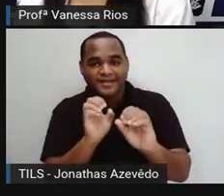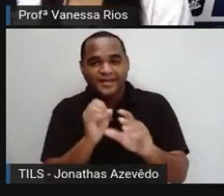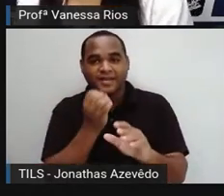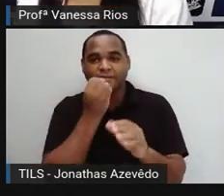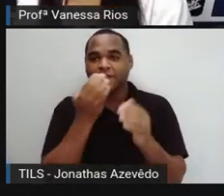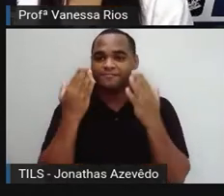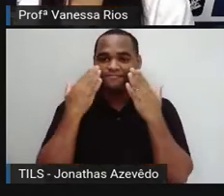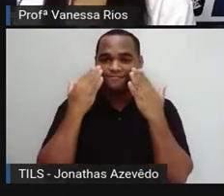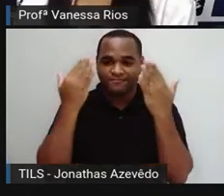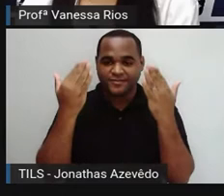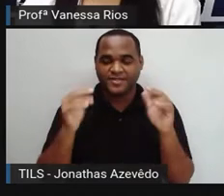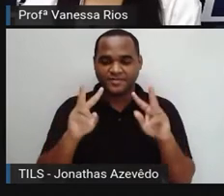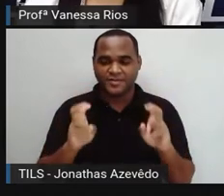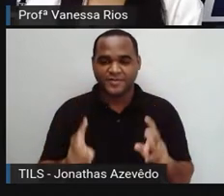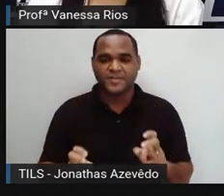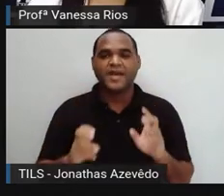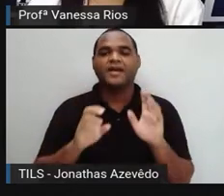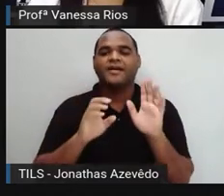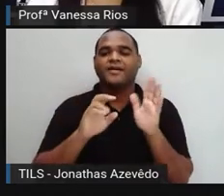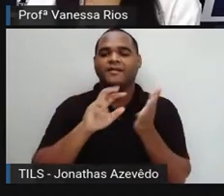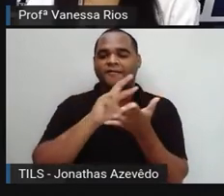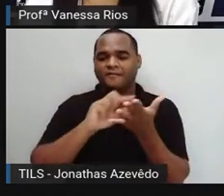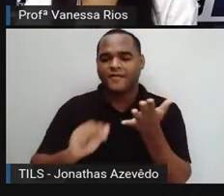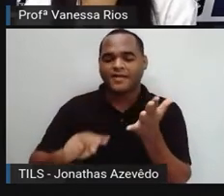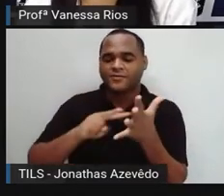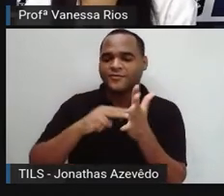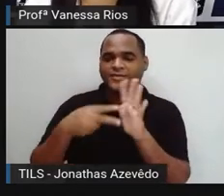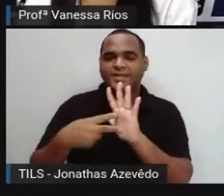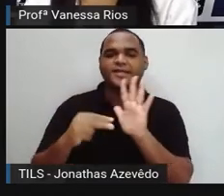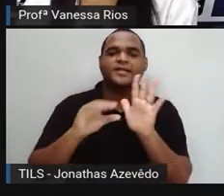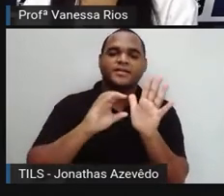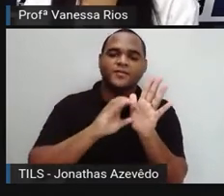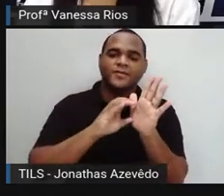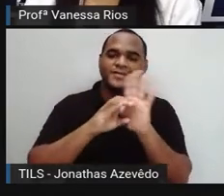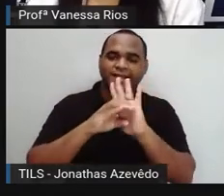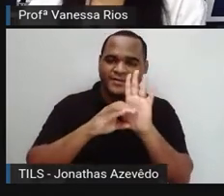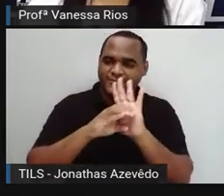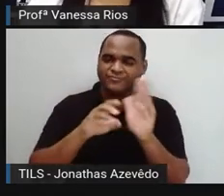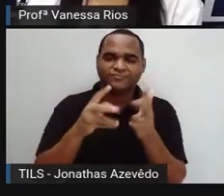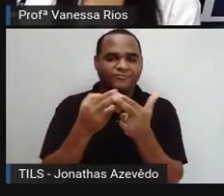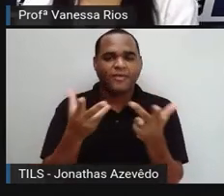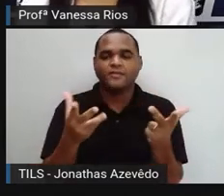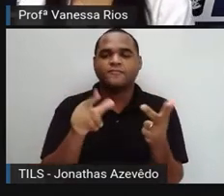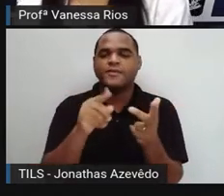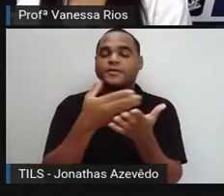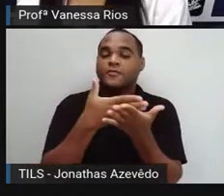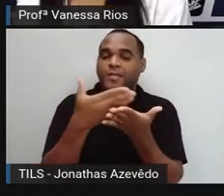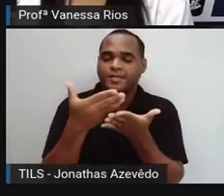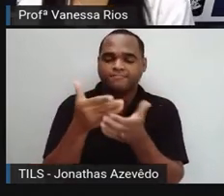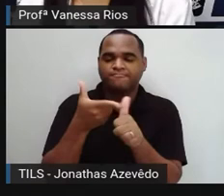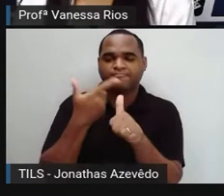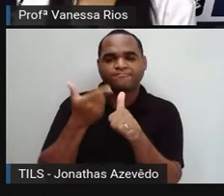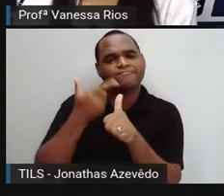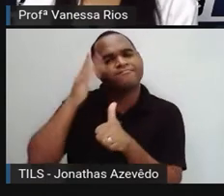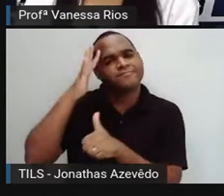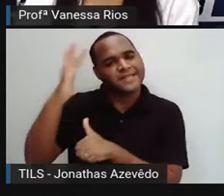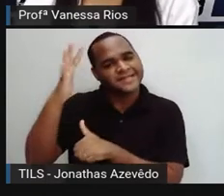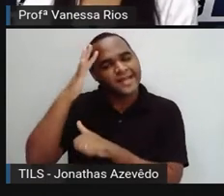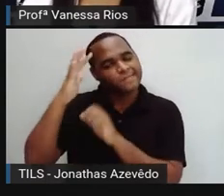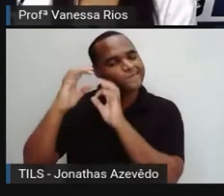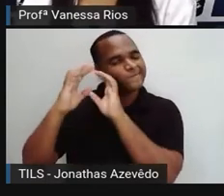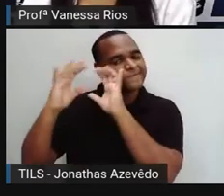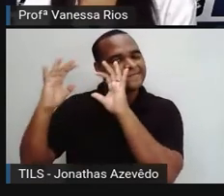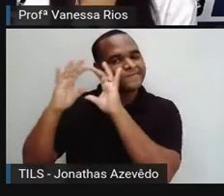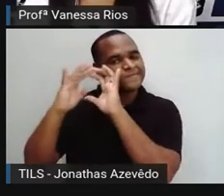apresentando os conteúdos, apresentando as definições. O vocês começam aí a pensar, a imaginar